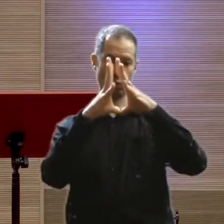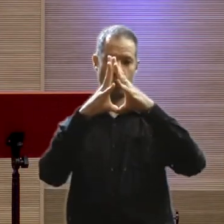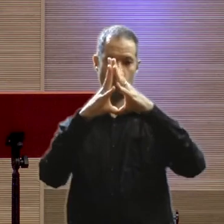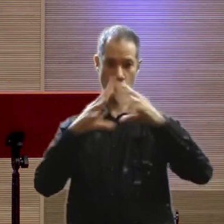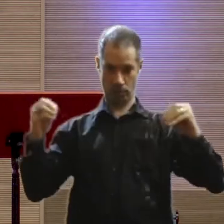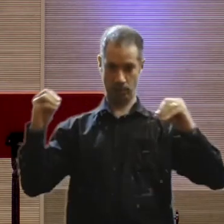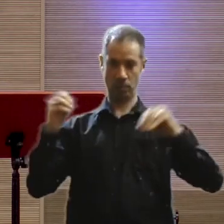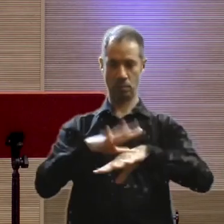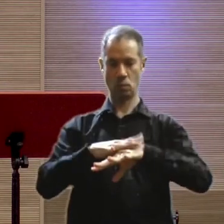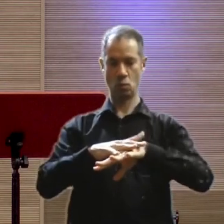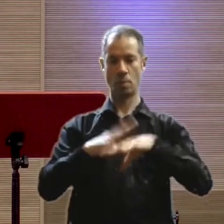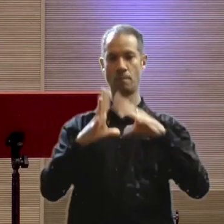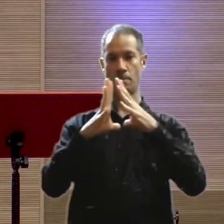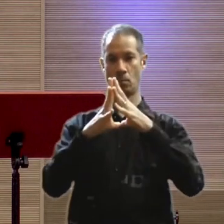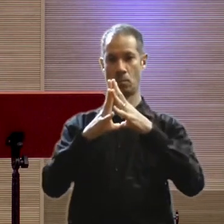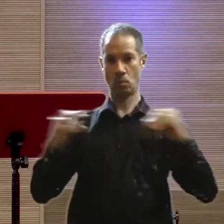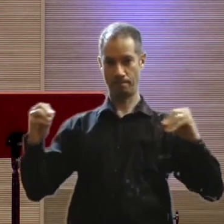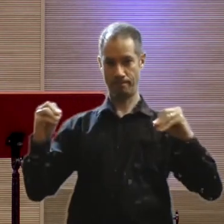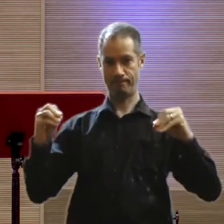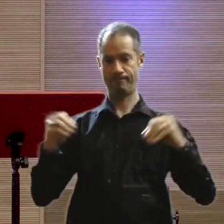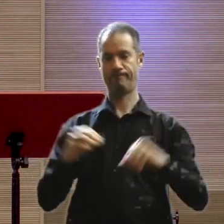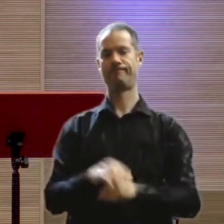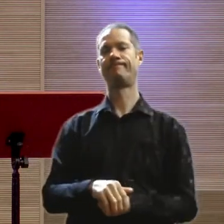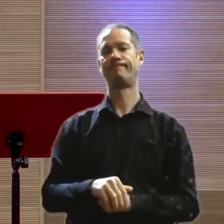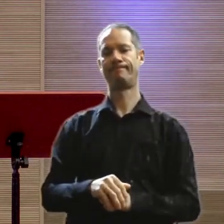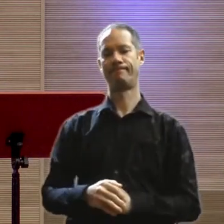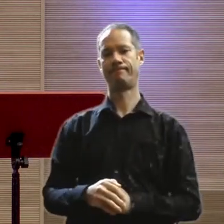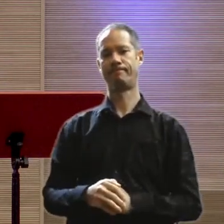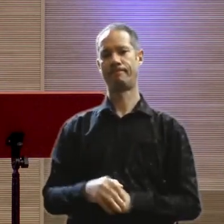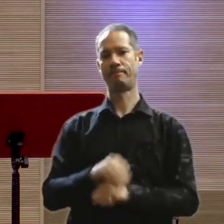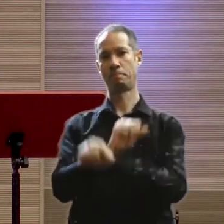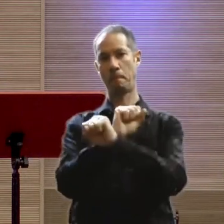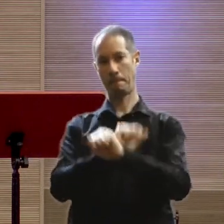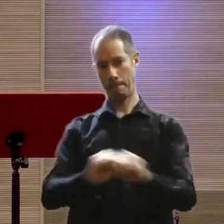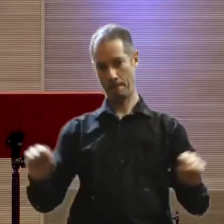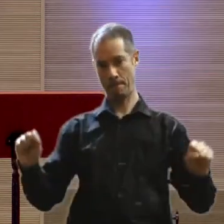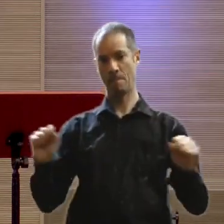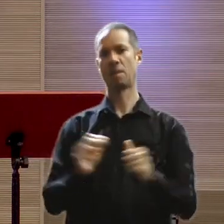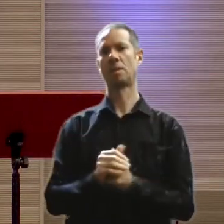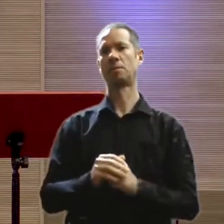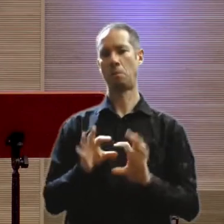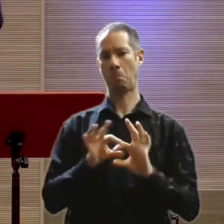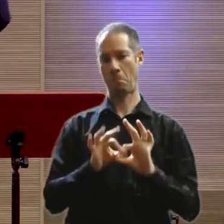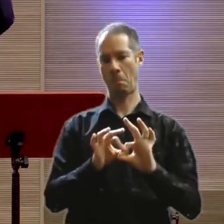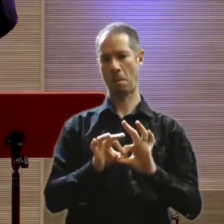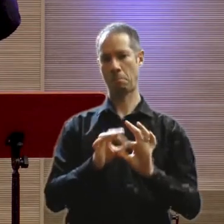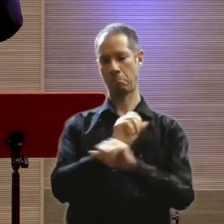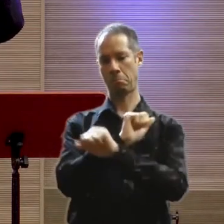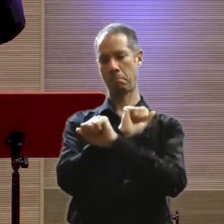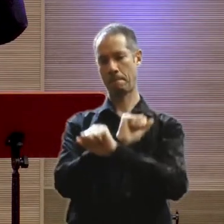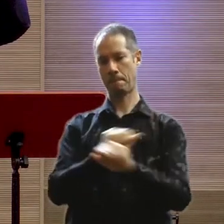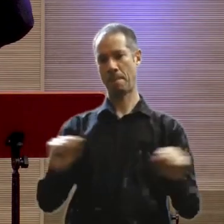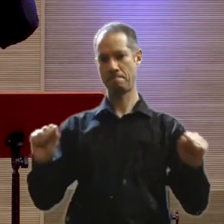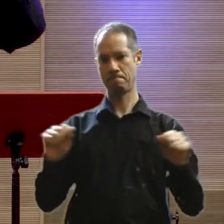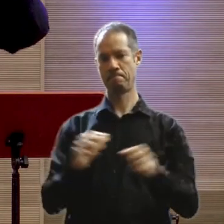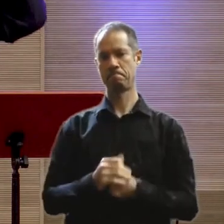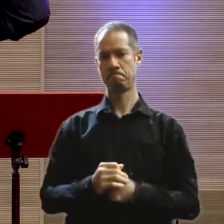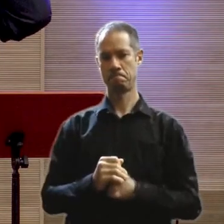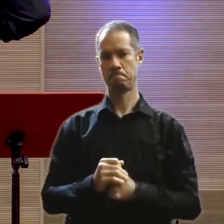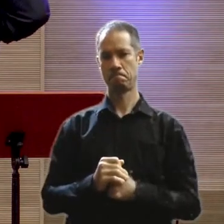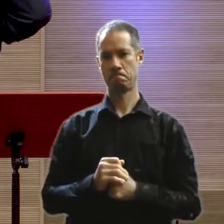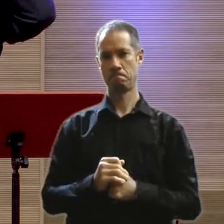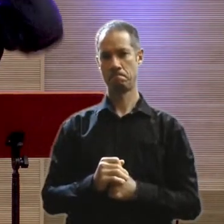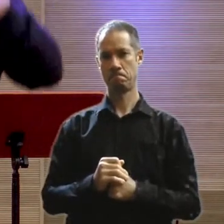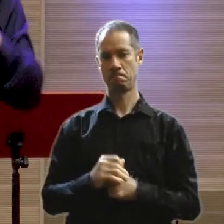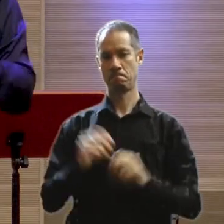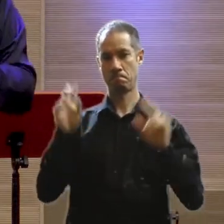Então, doença, some, cura. Libertação, ó, estou preso. Ó, libertação. E